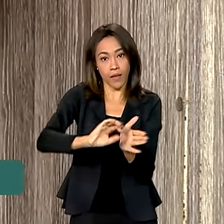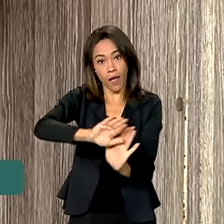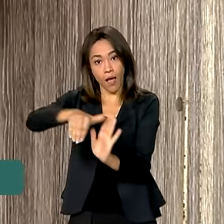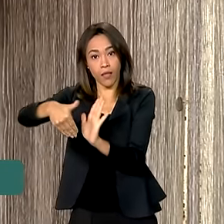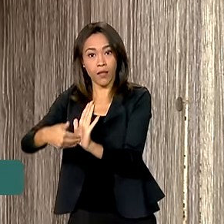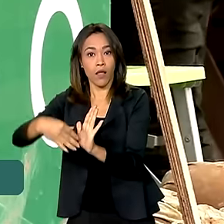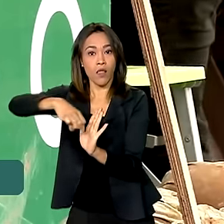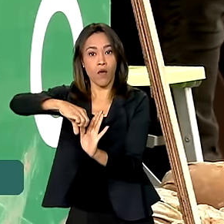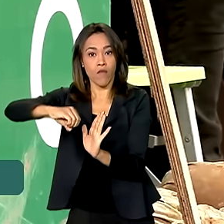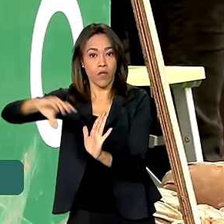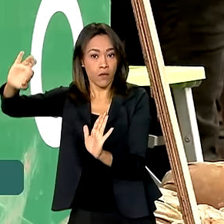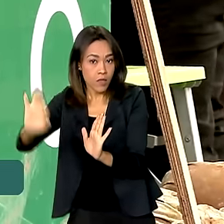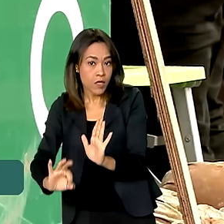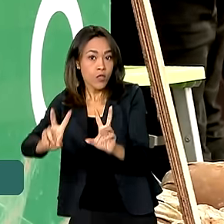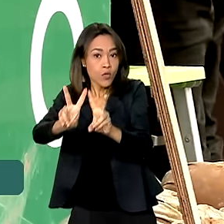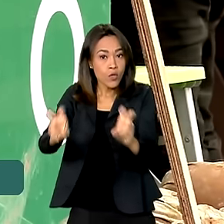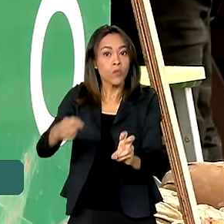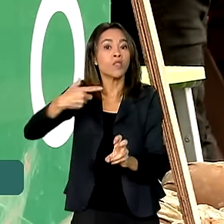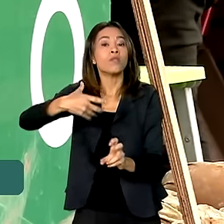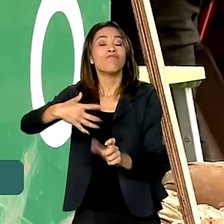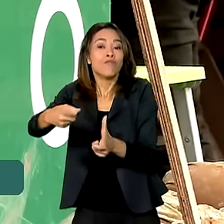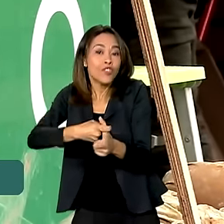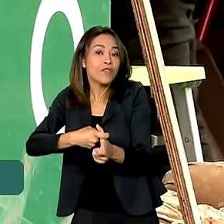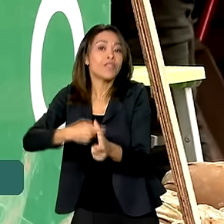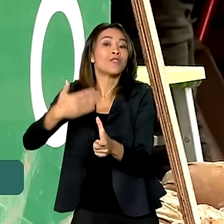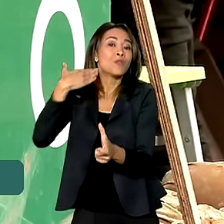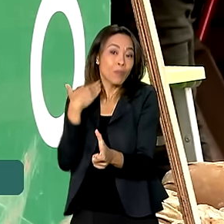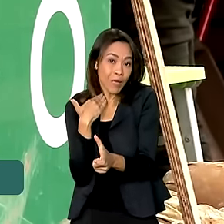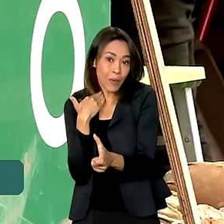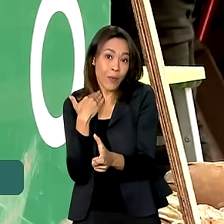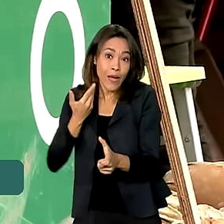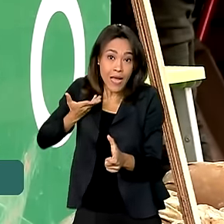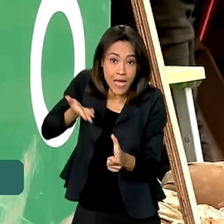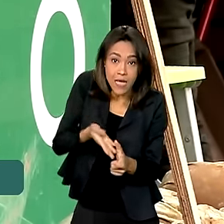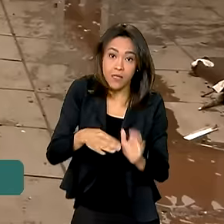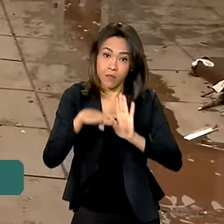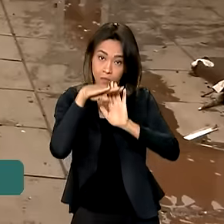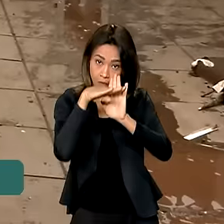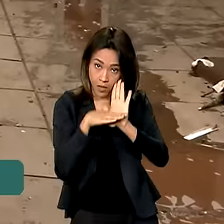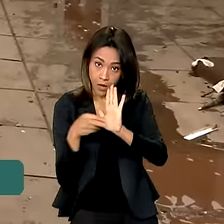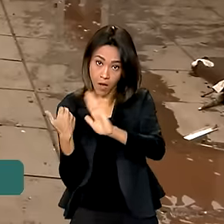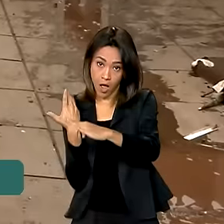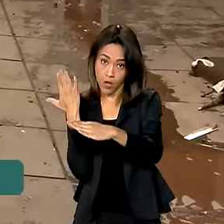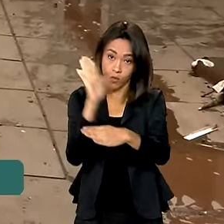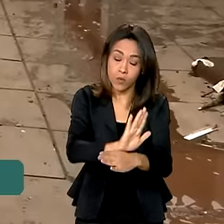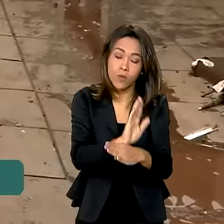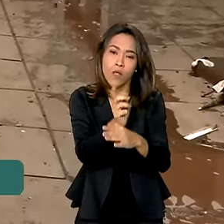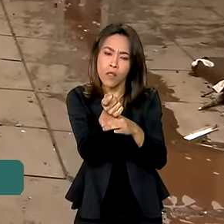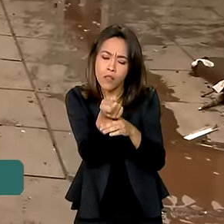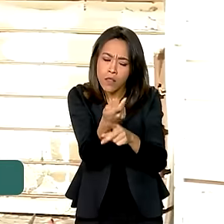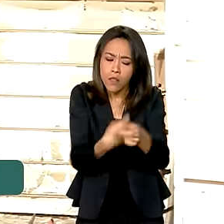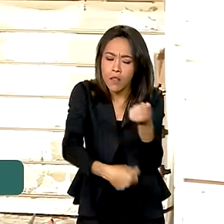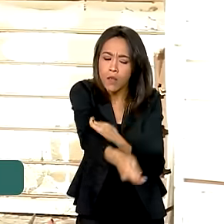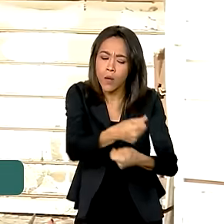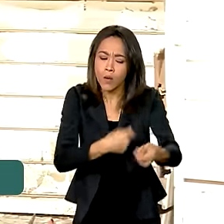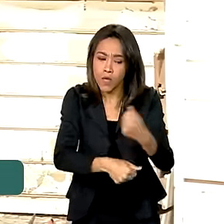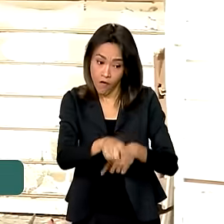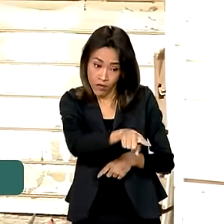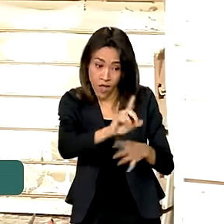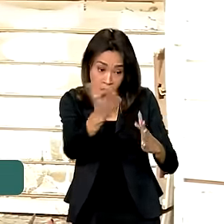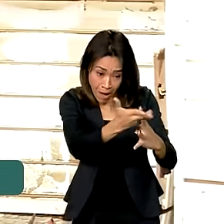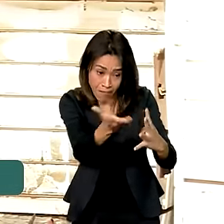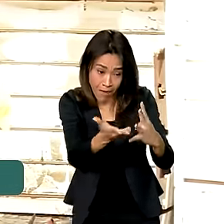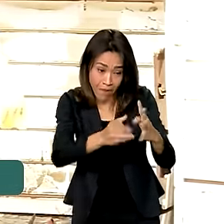% de dívidas bancárias. O programa permite ainda renegociação de quem tem parcelas